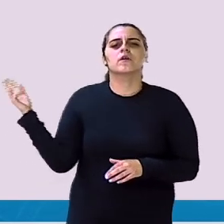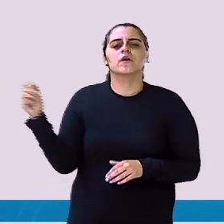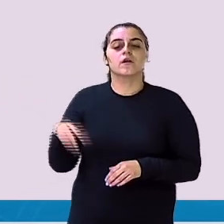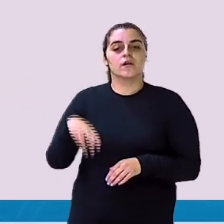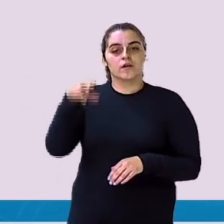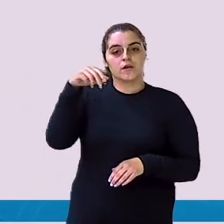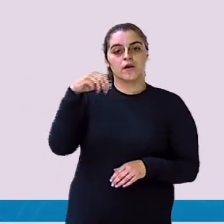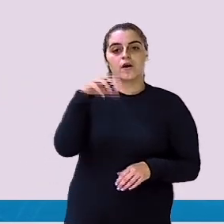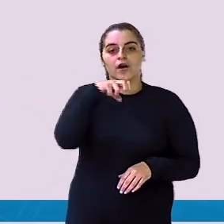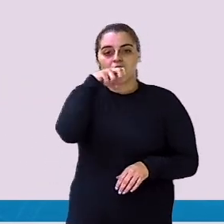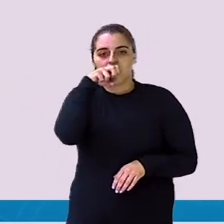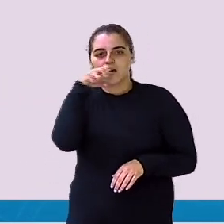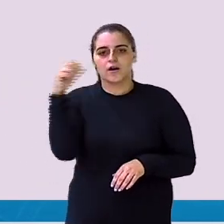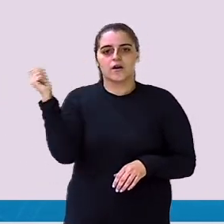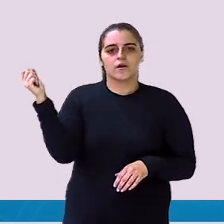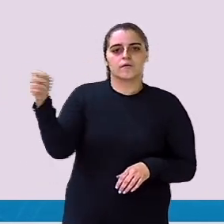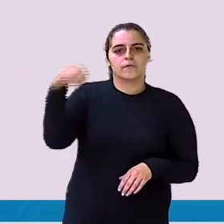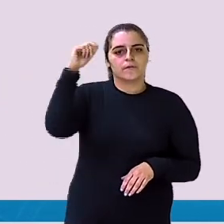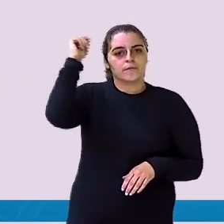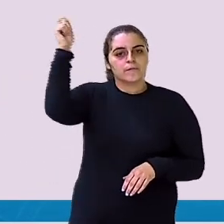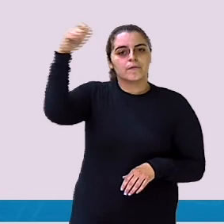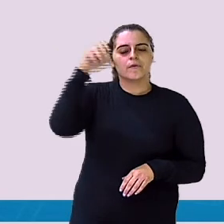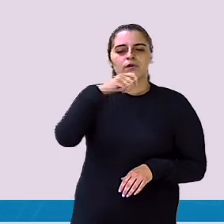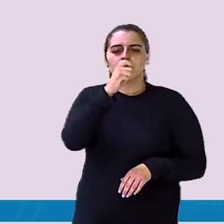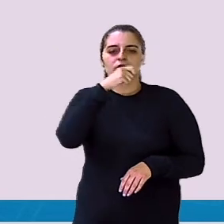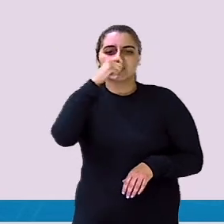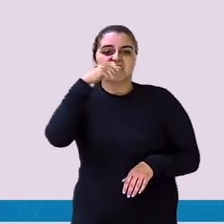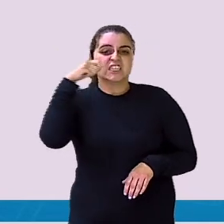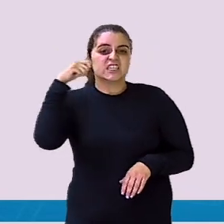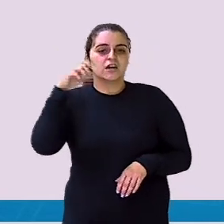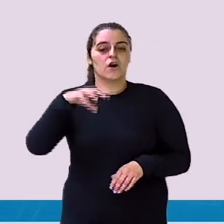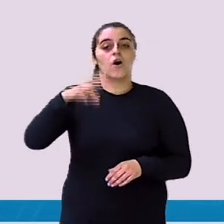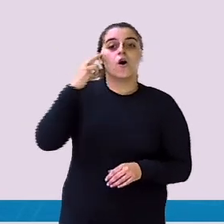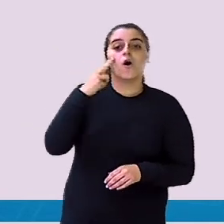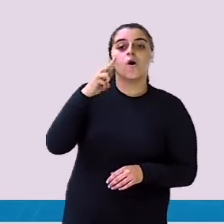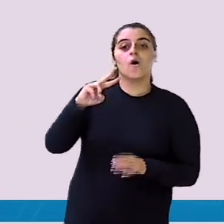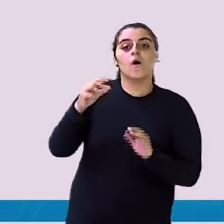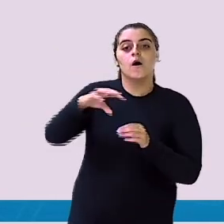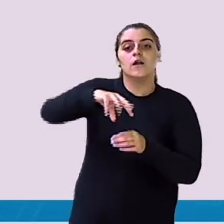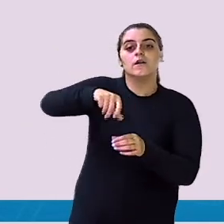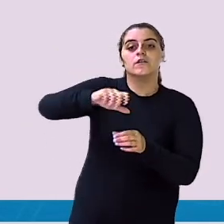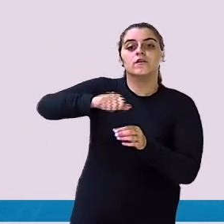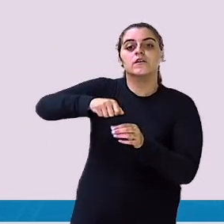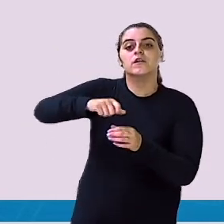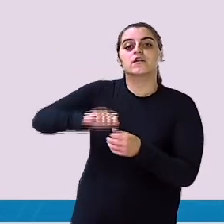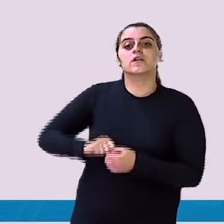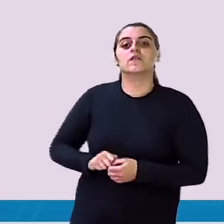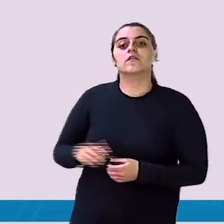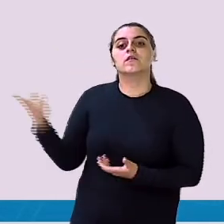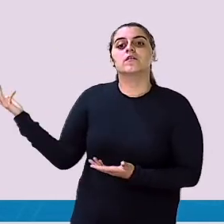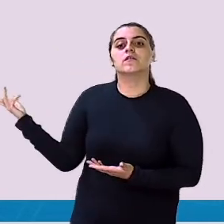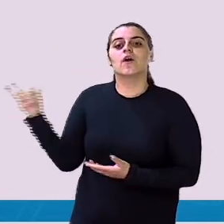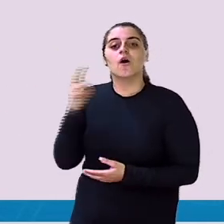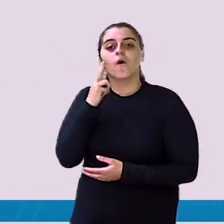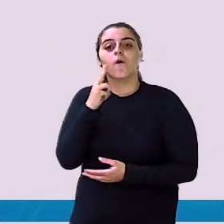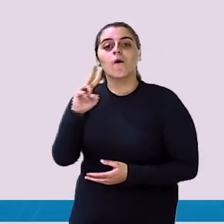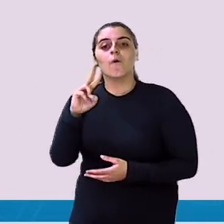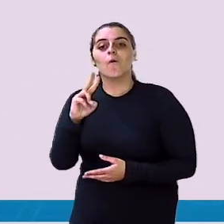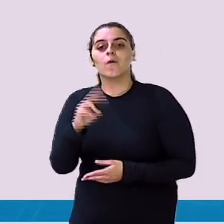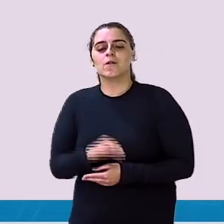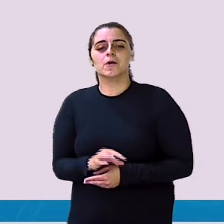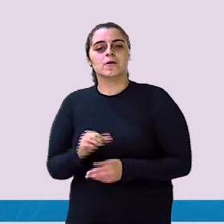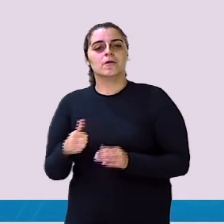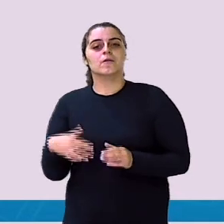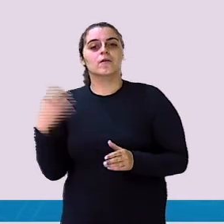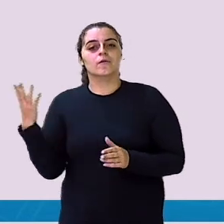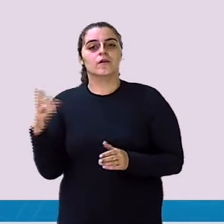Mas olha lá Se a torneira tá ligada Tá não Ela fechou a torneira Pra ela poder escovar o dente E